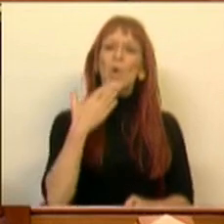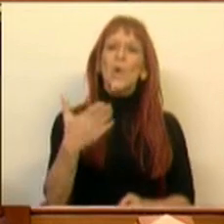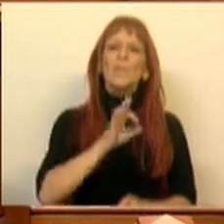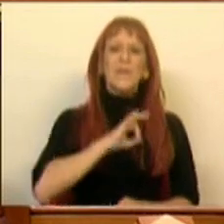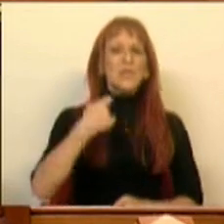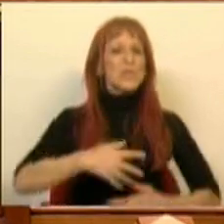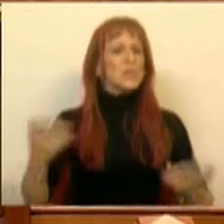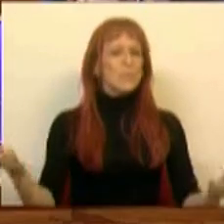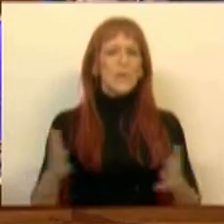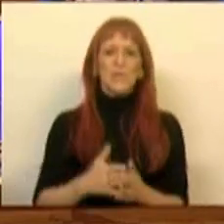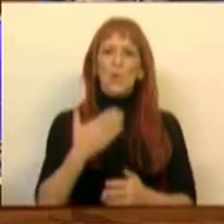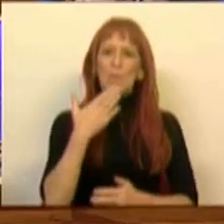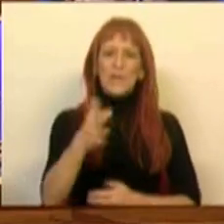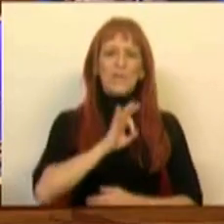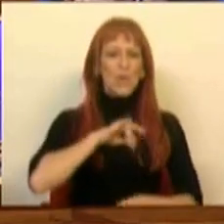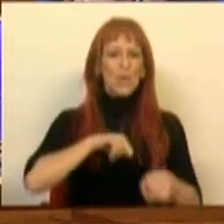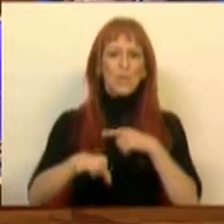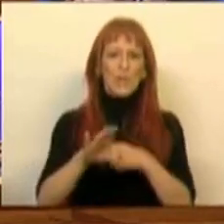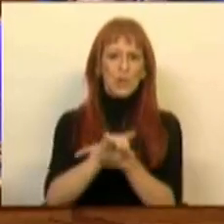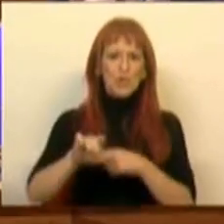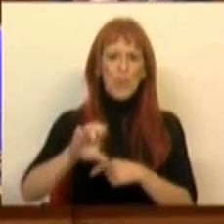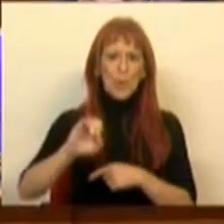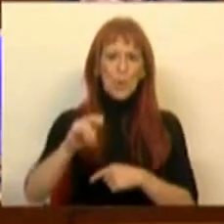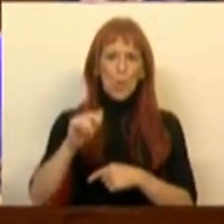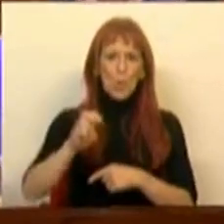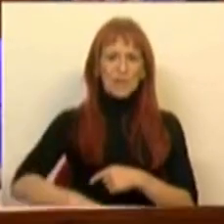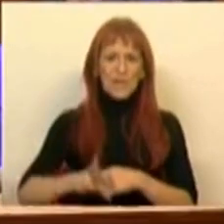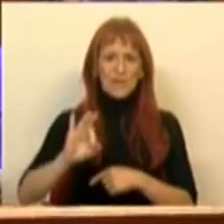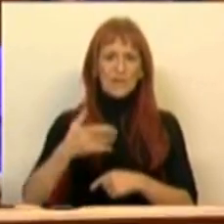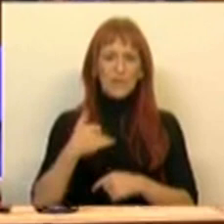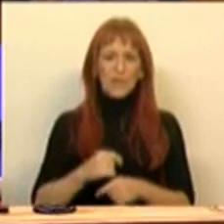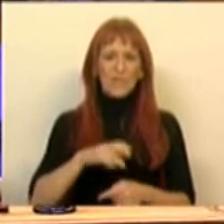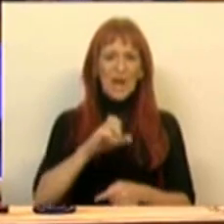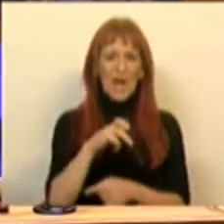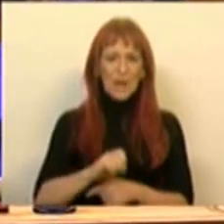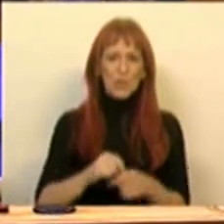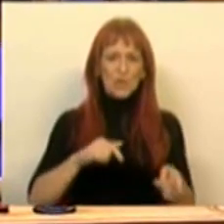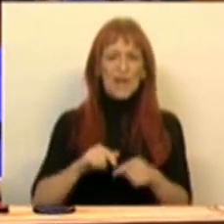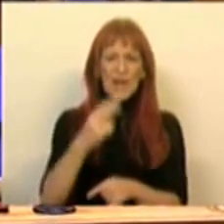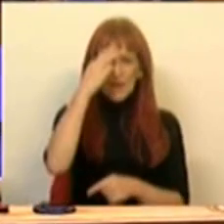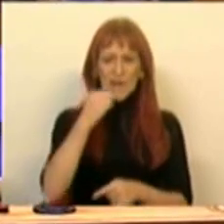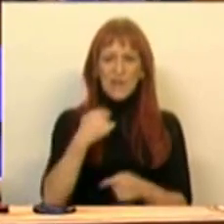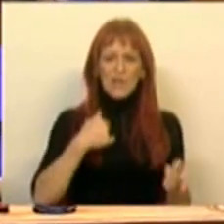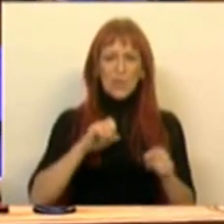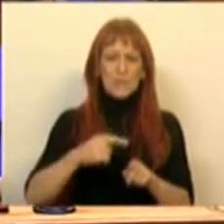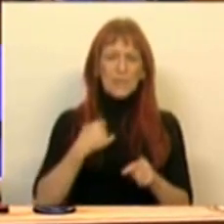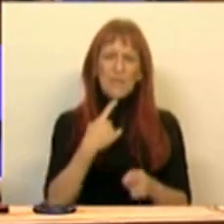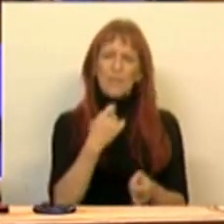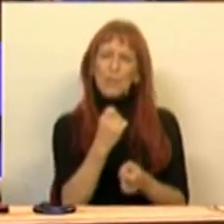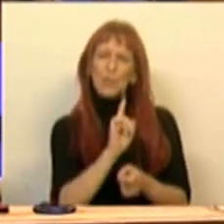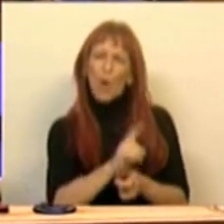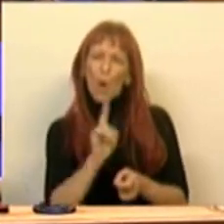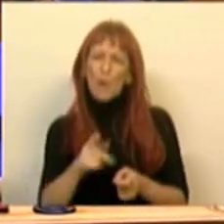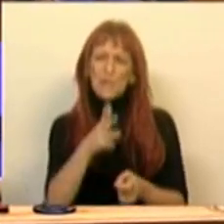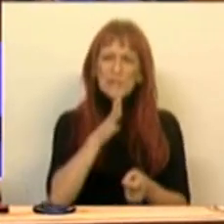Obrigado, Sr. Presidente. Muito obrigado, Sr. Deputado João Contrinho Figueiredo e Carlos Guimarães Pinto. Vou fazer um esforço para identificar a pergunta em concreta